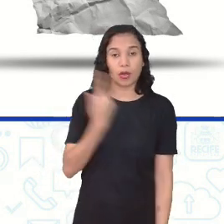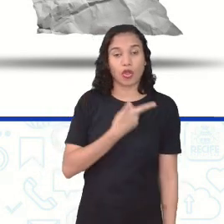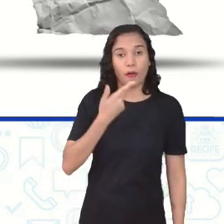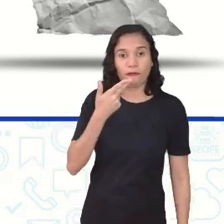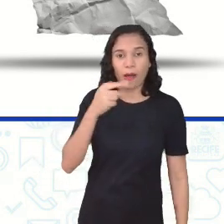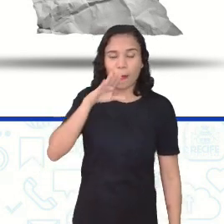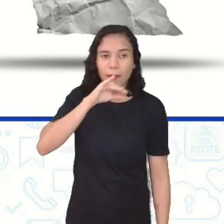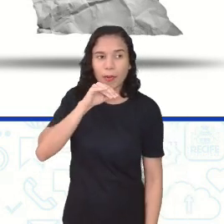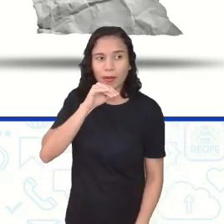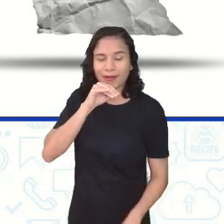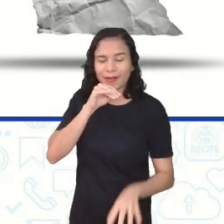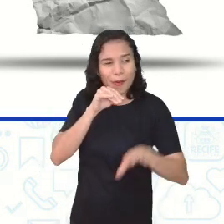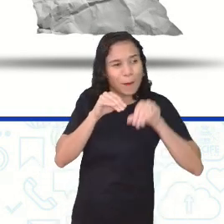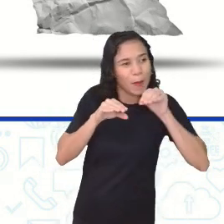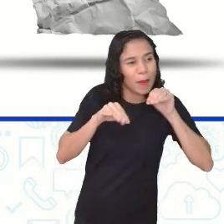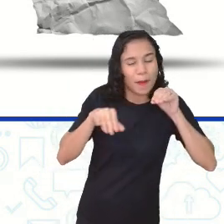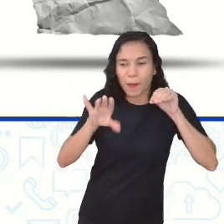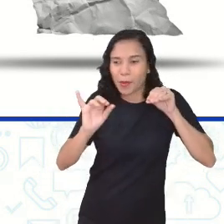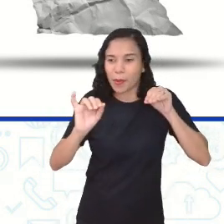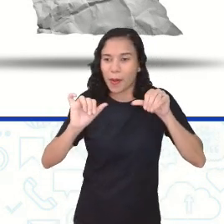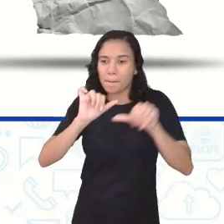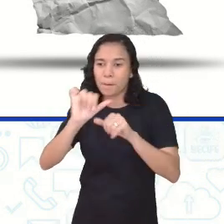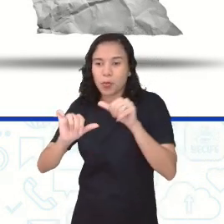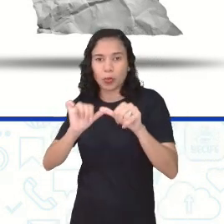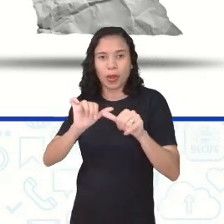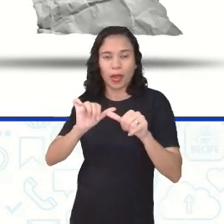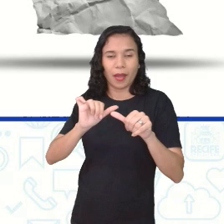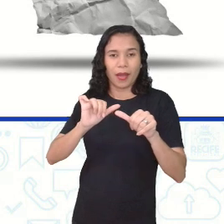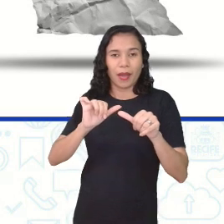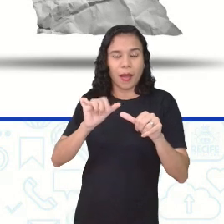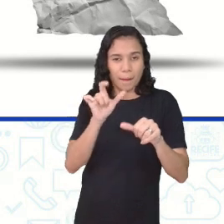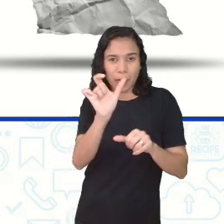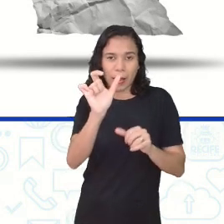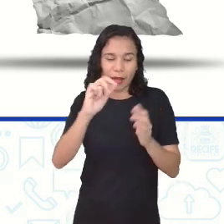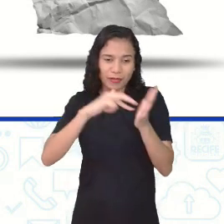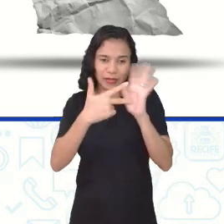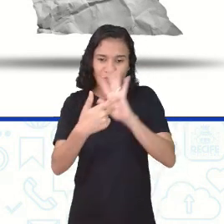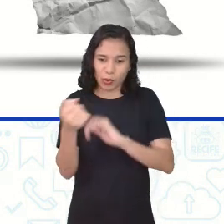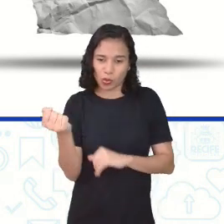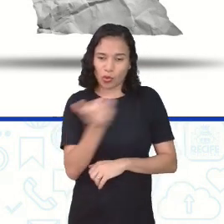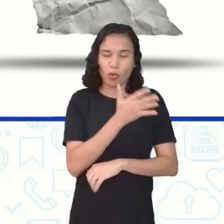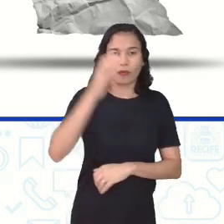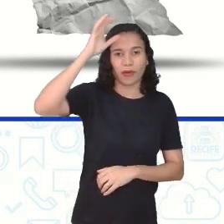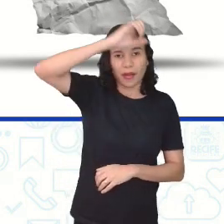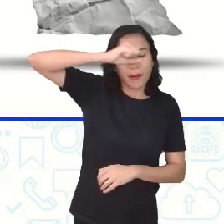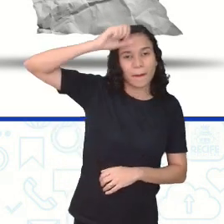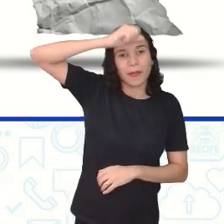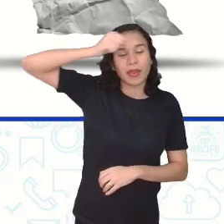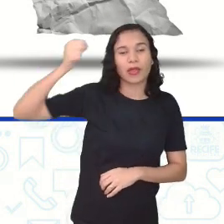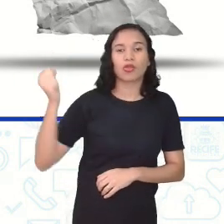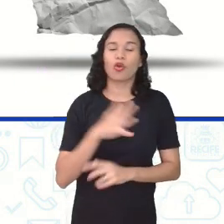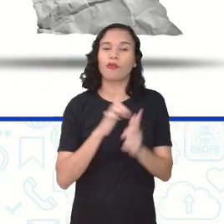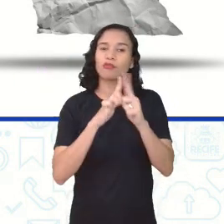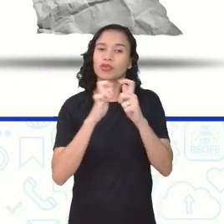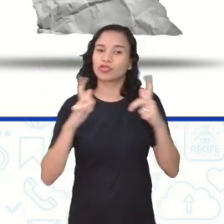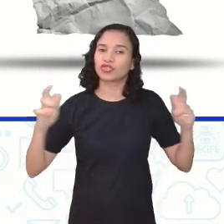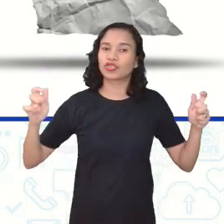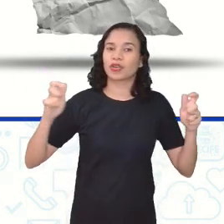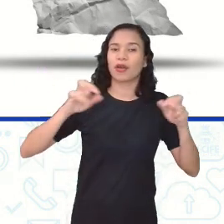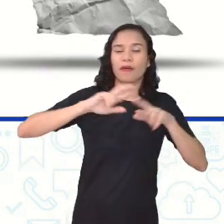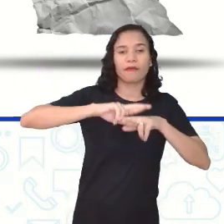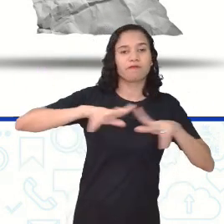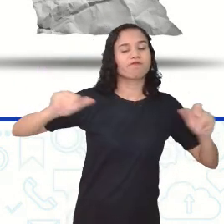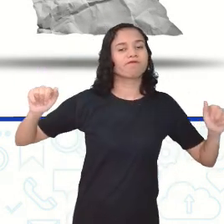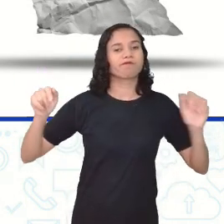a gente muda muito, a gente ressignifica palavras, a gente aprende novas gírias. Sim. Várias gírias